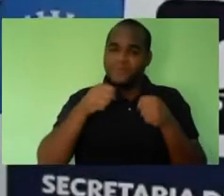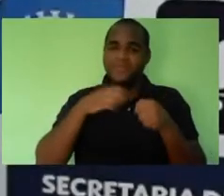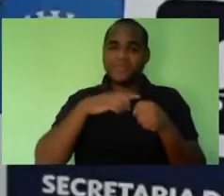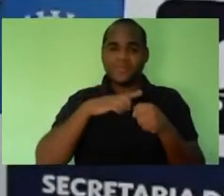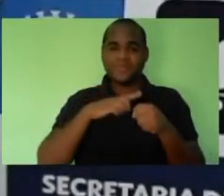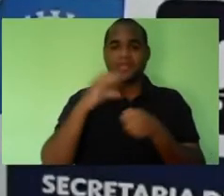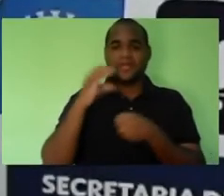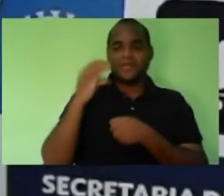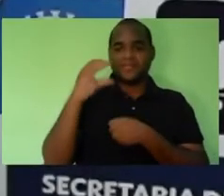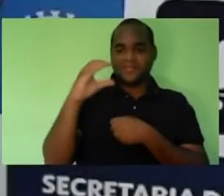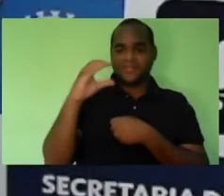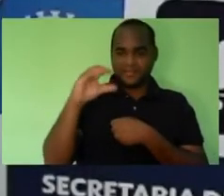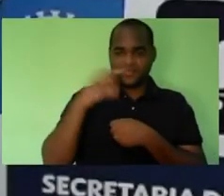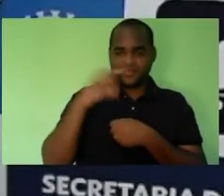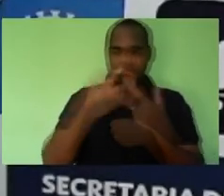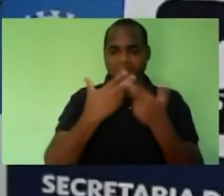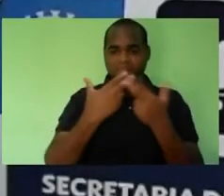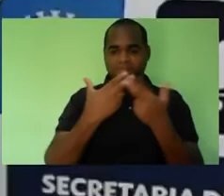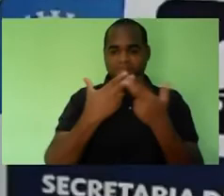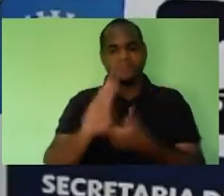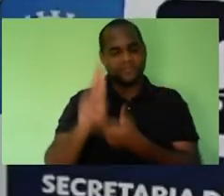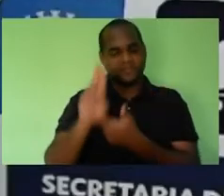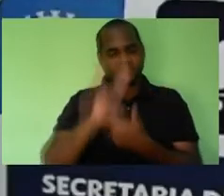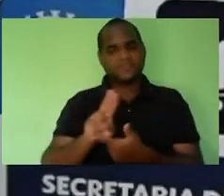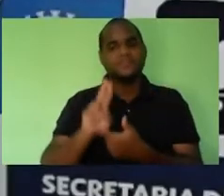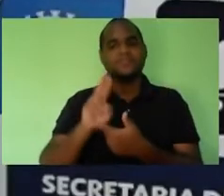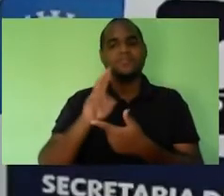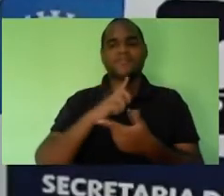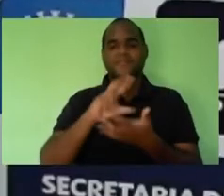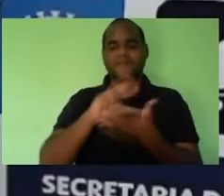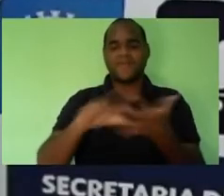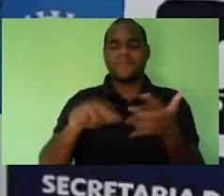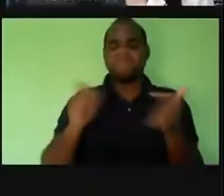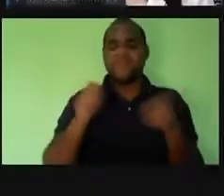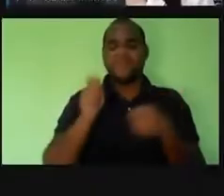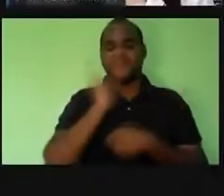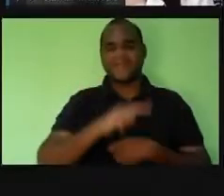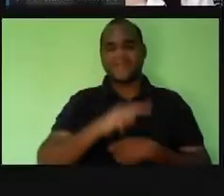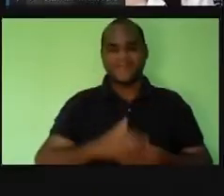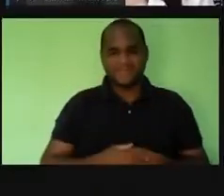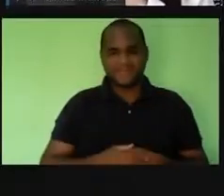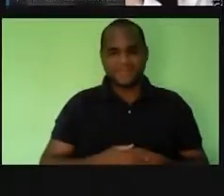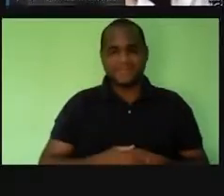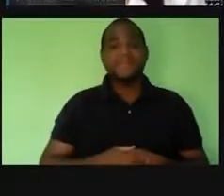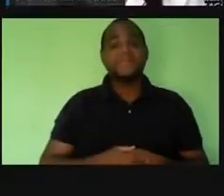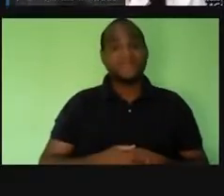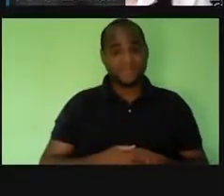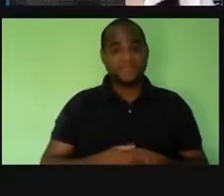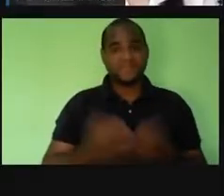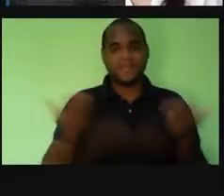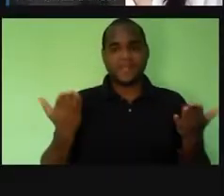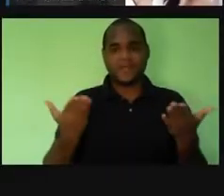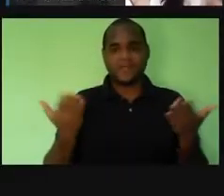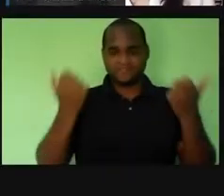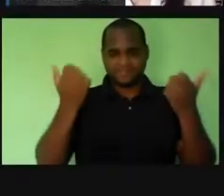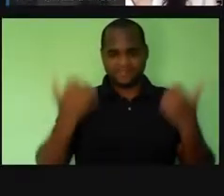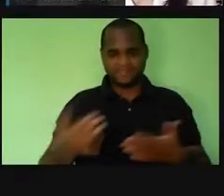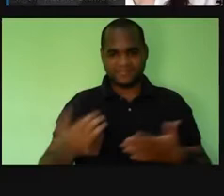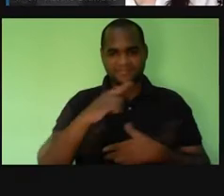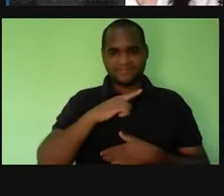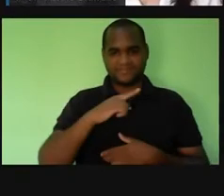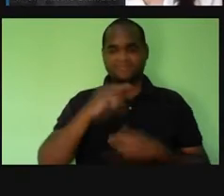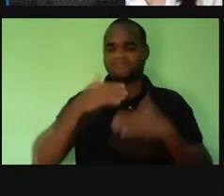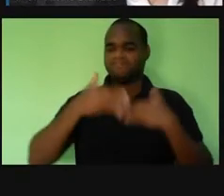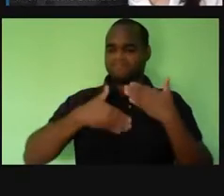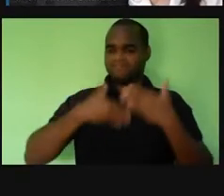ciências, só que utilizando essa ferramenta, tá? Agora, nessa ferramenta, então vamos lá para o